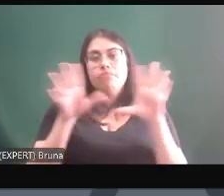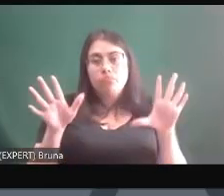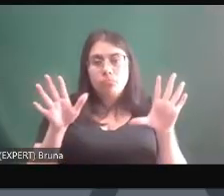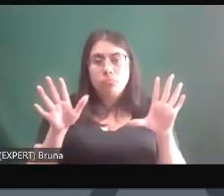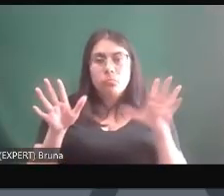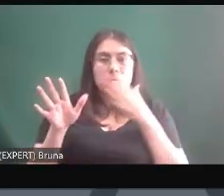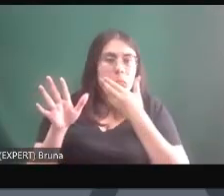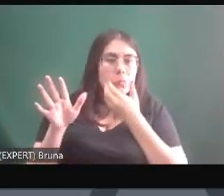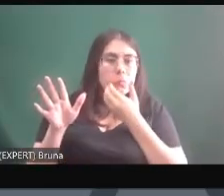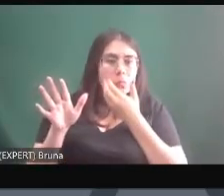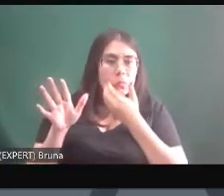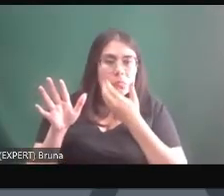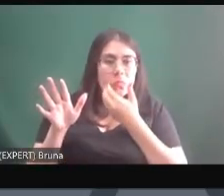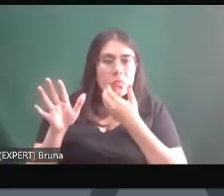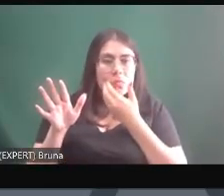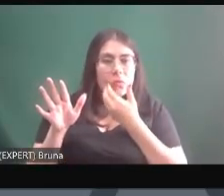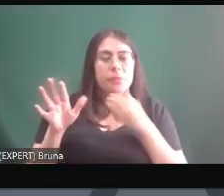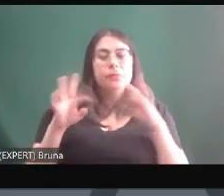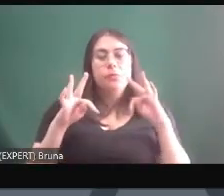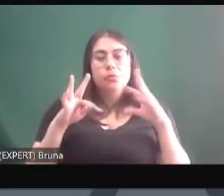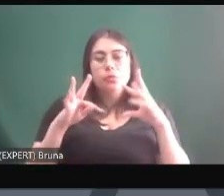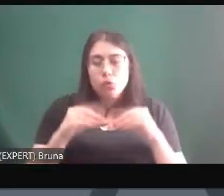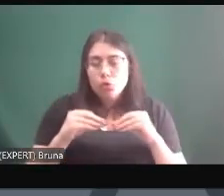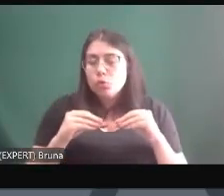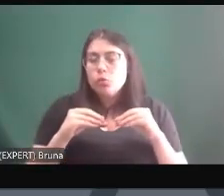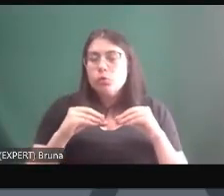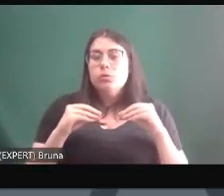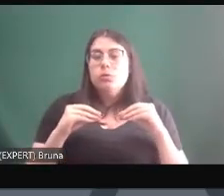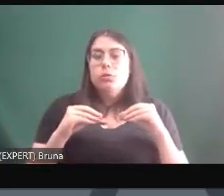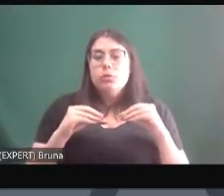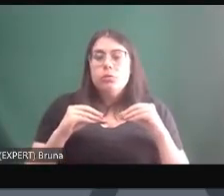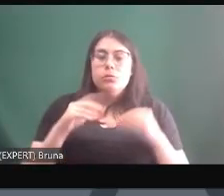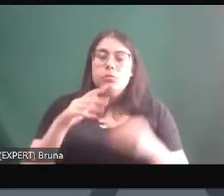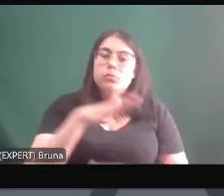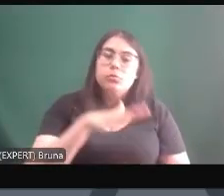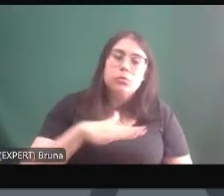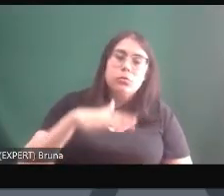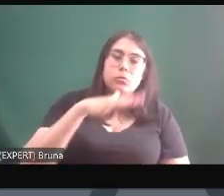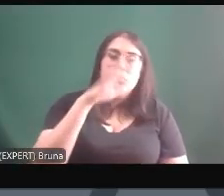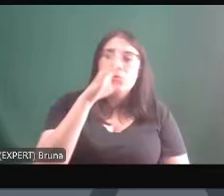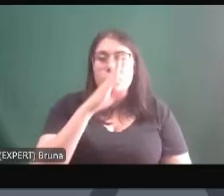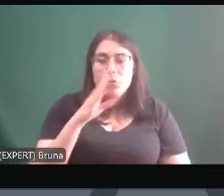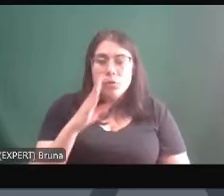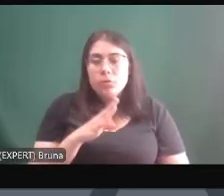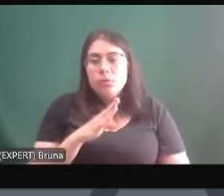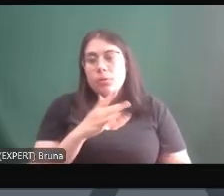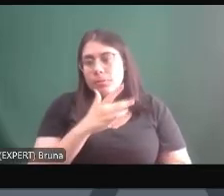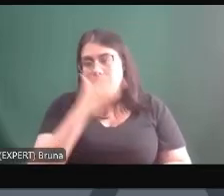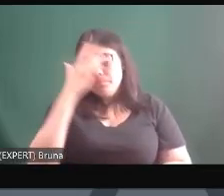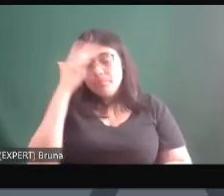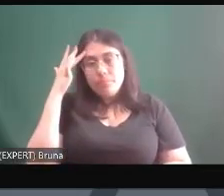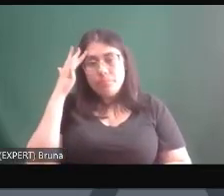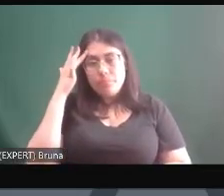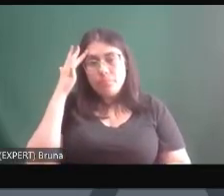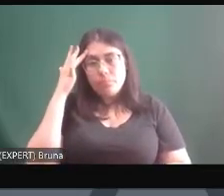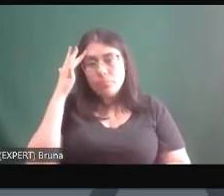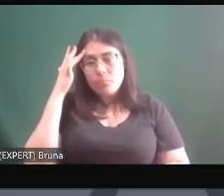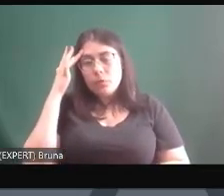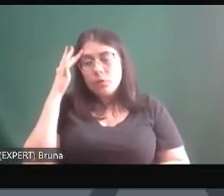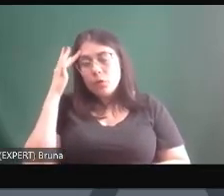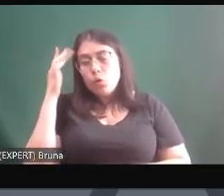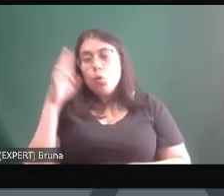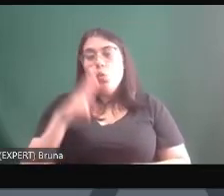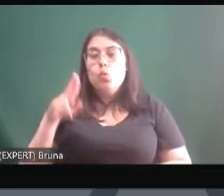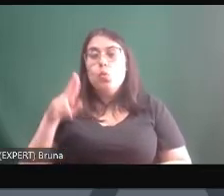tiranias armadas que estão presentes espalhadas por todo o Brasil pessoas subjugadas por tiranos armados